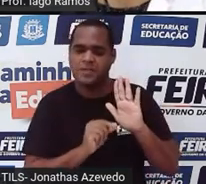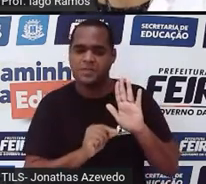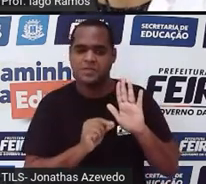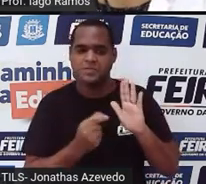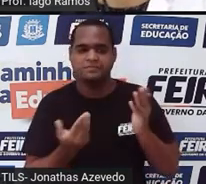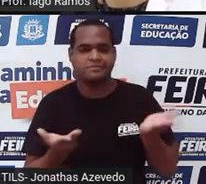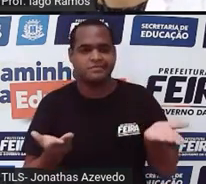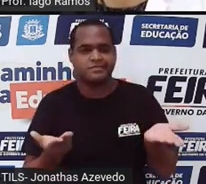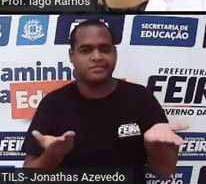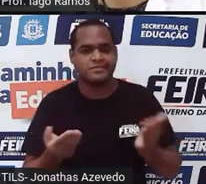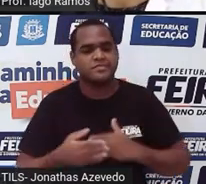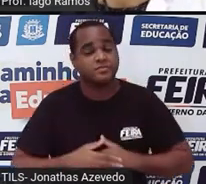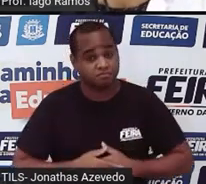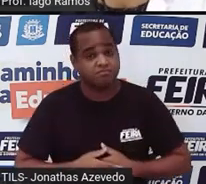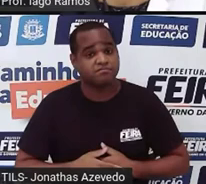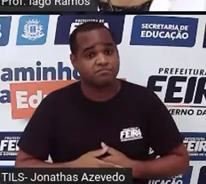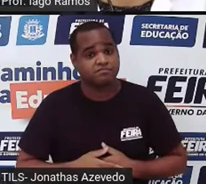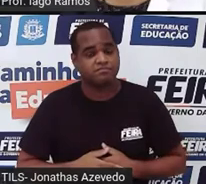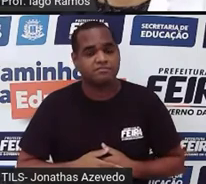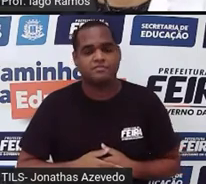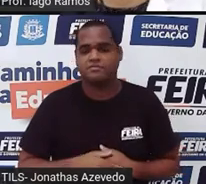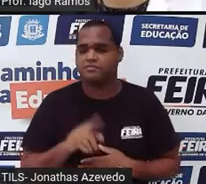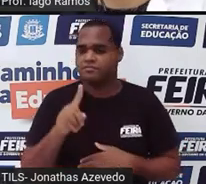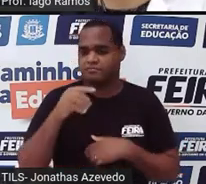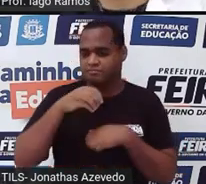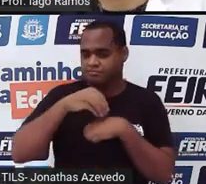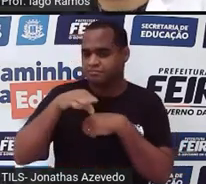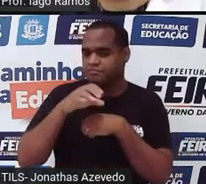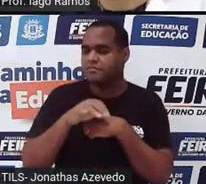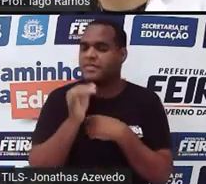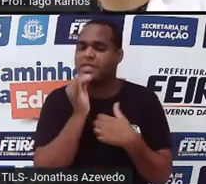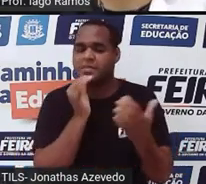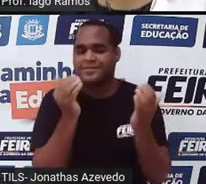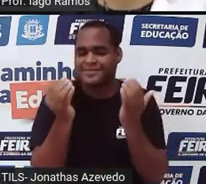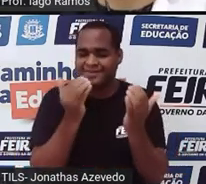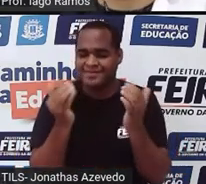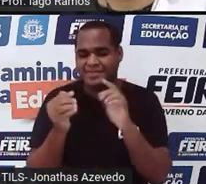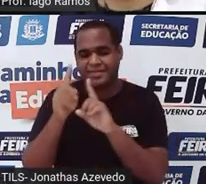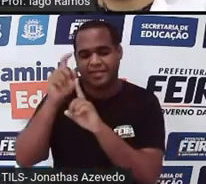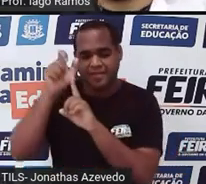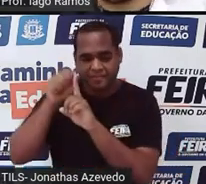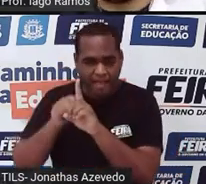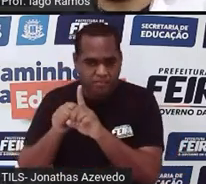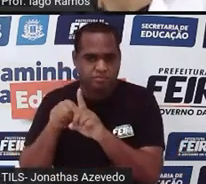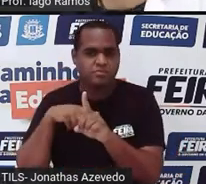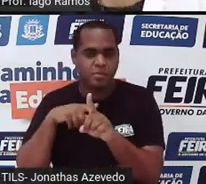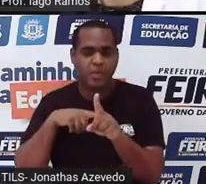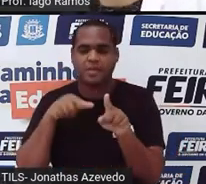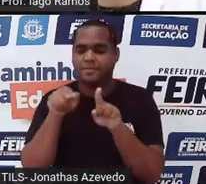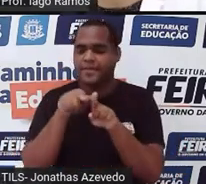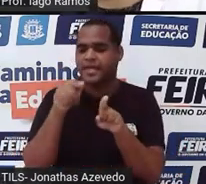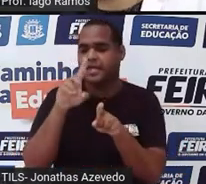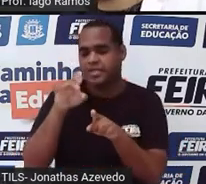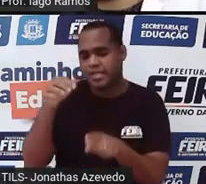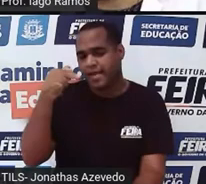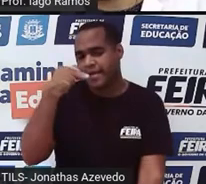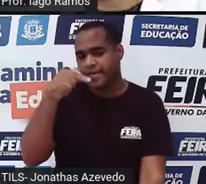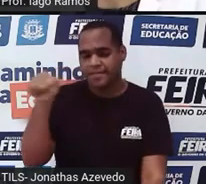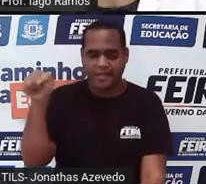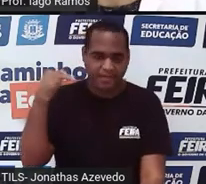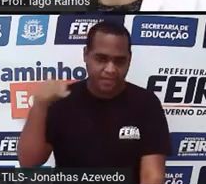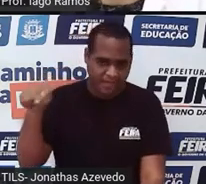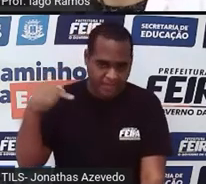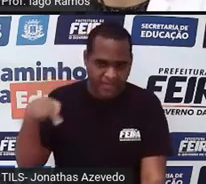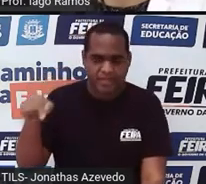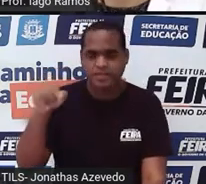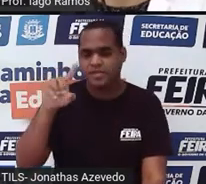que pergunta interessante, né? Trouxe como exemplos as sequências dos dias da semana. Trouxe como exemplo